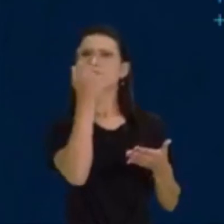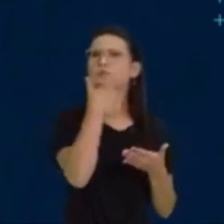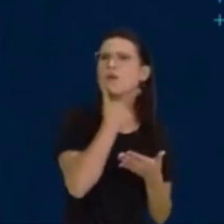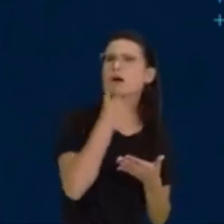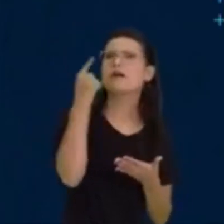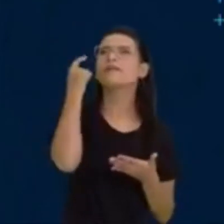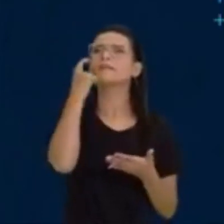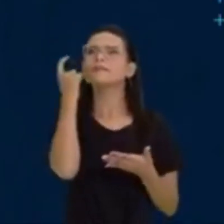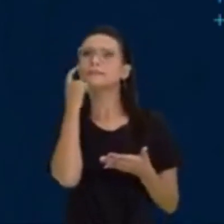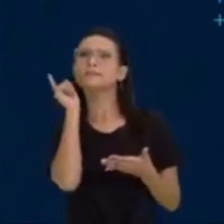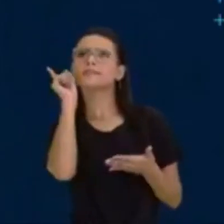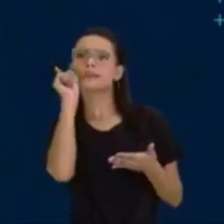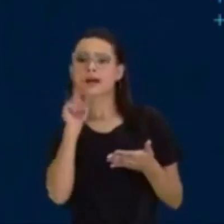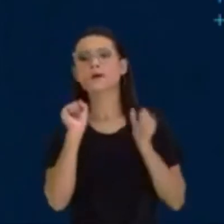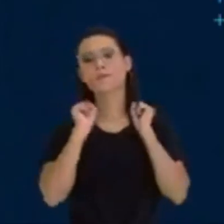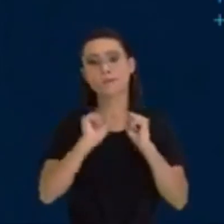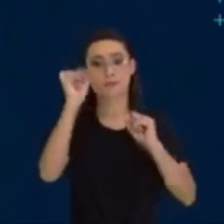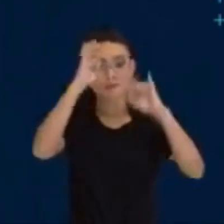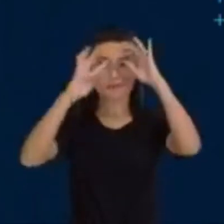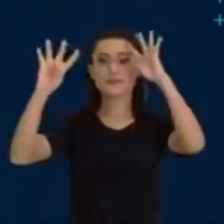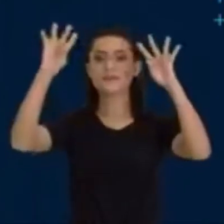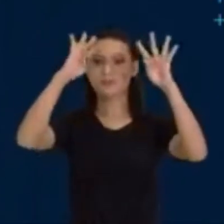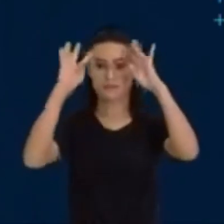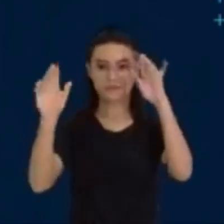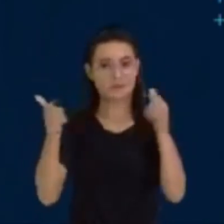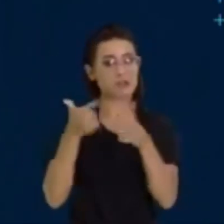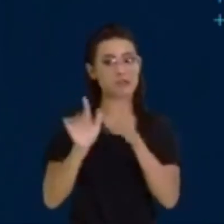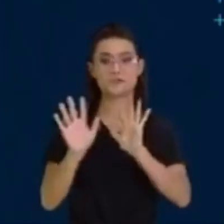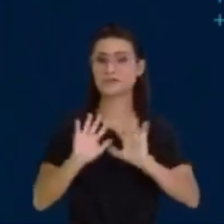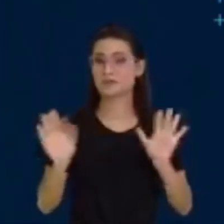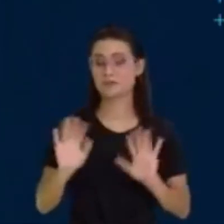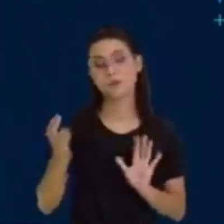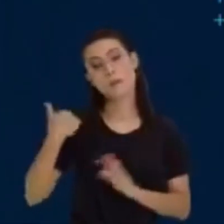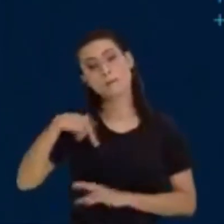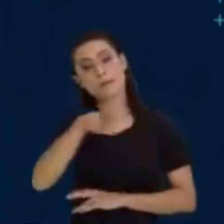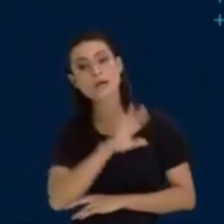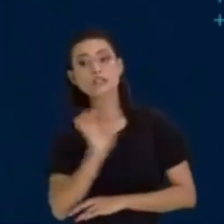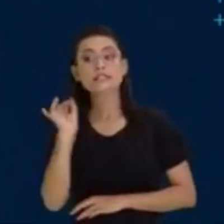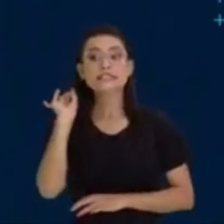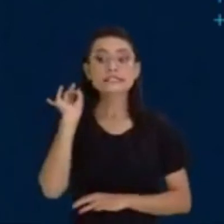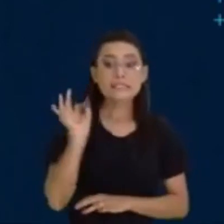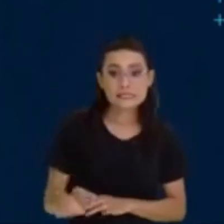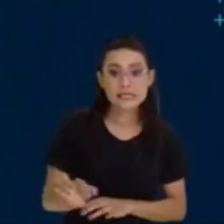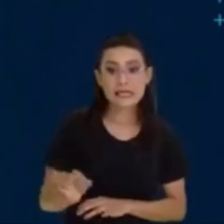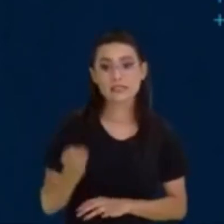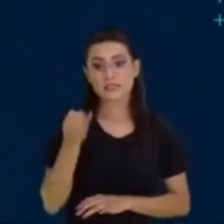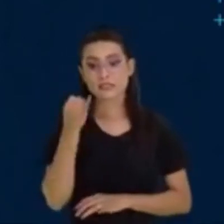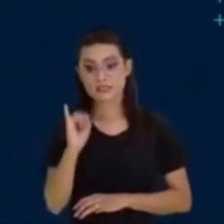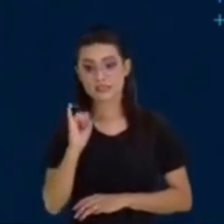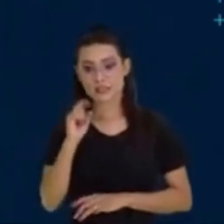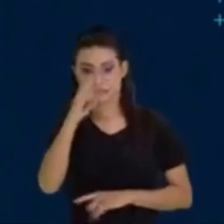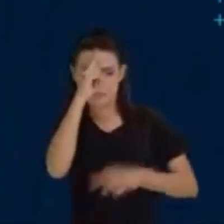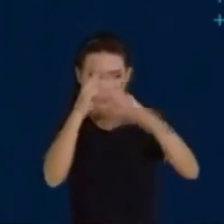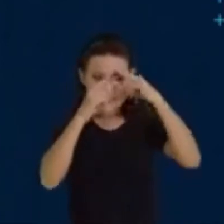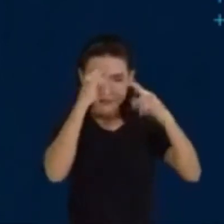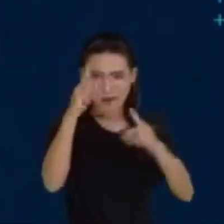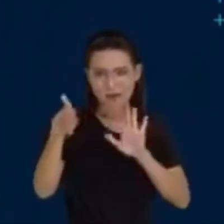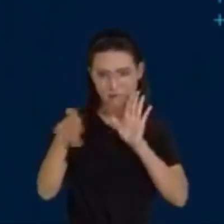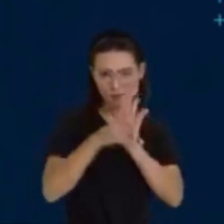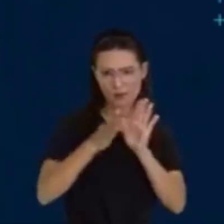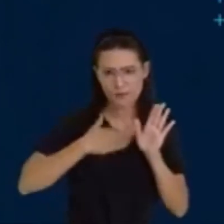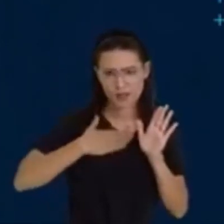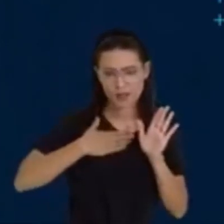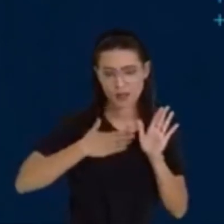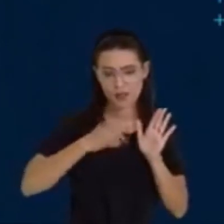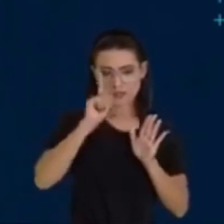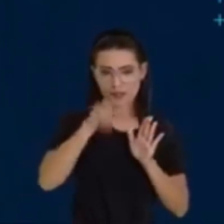imaginar algumas situações. Nós só vamos saber se as hipóteses que nós levantamos durante a leitura, se elas são